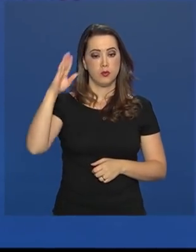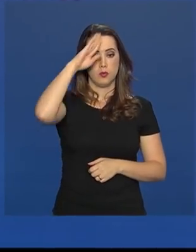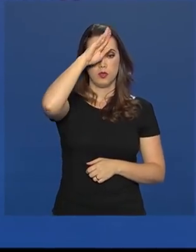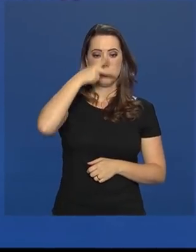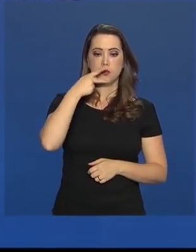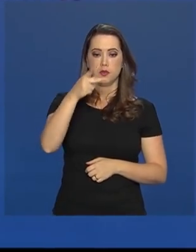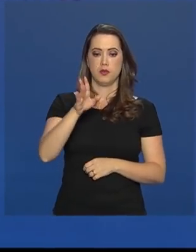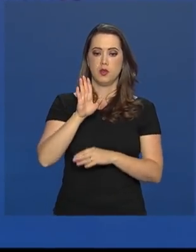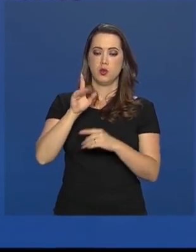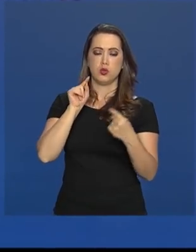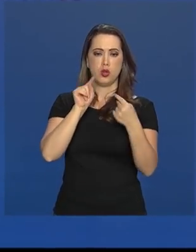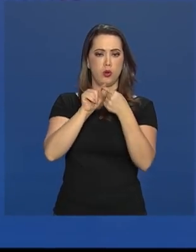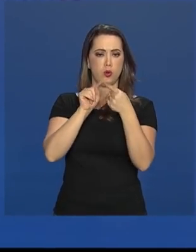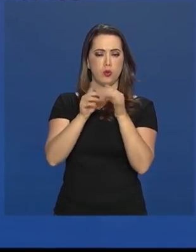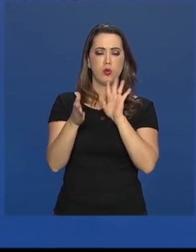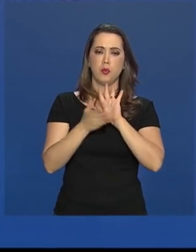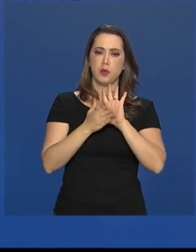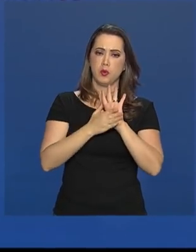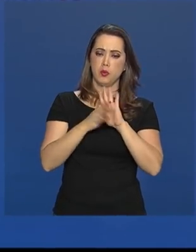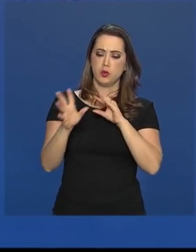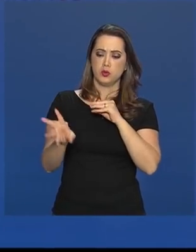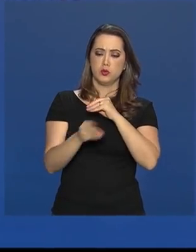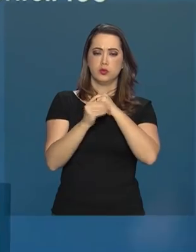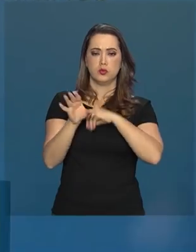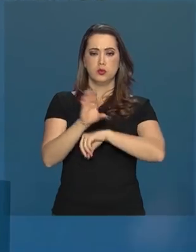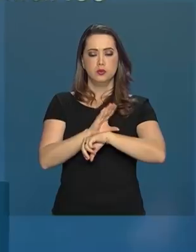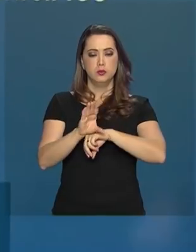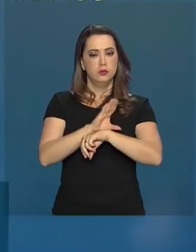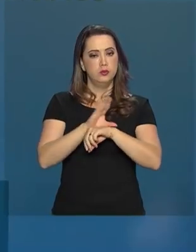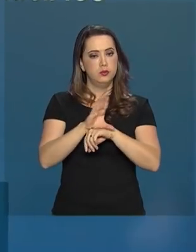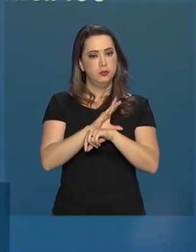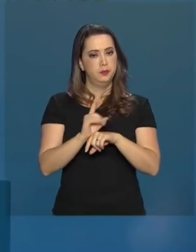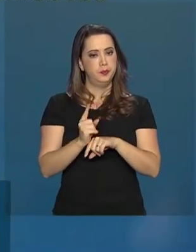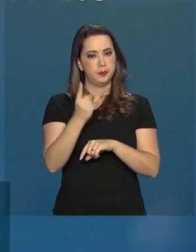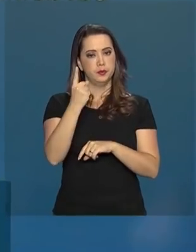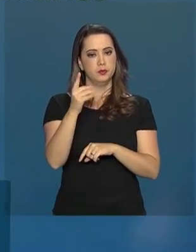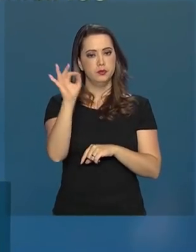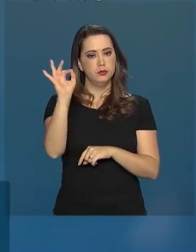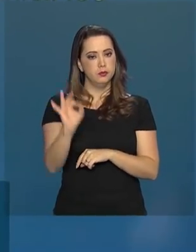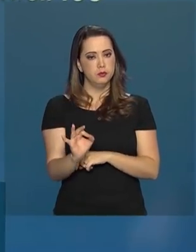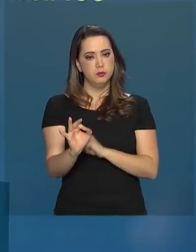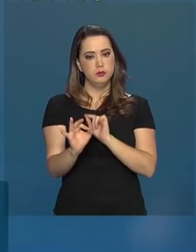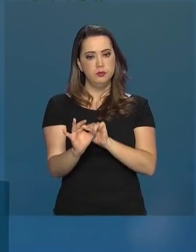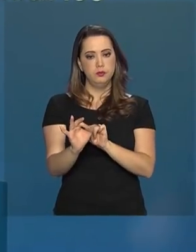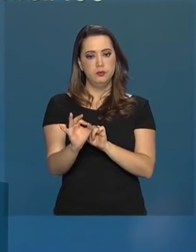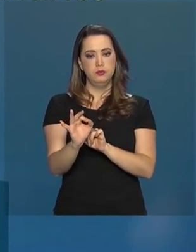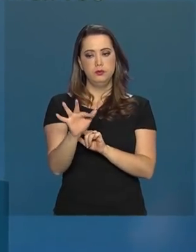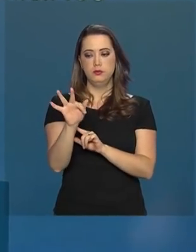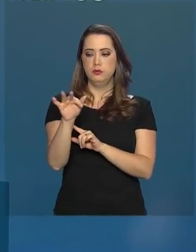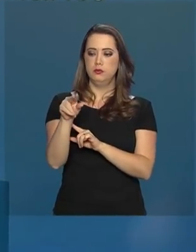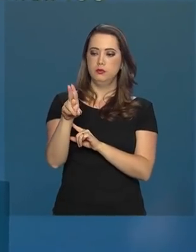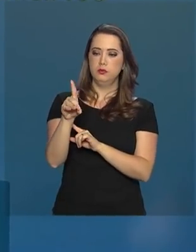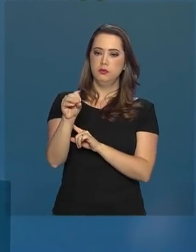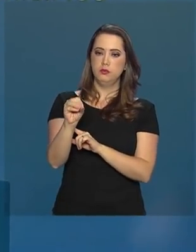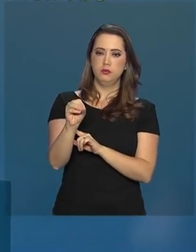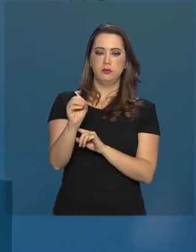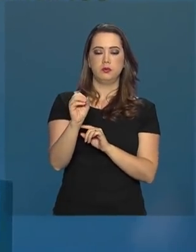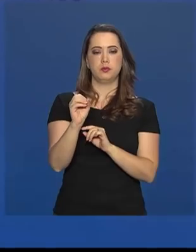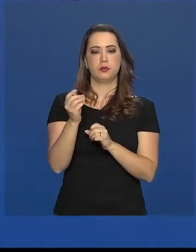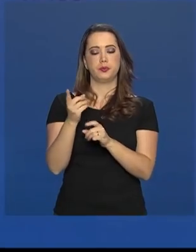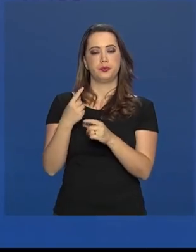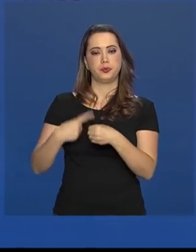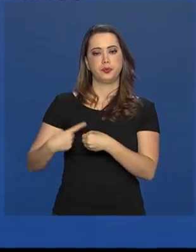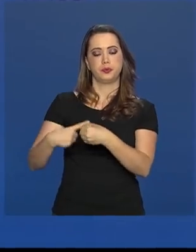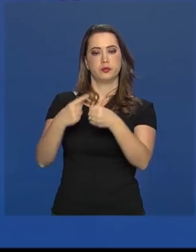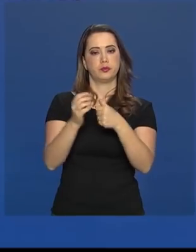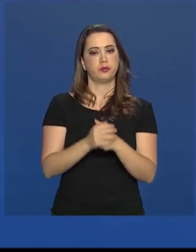também declarou apoio à proposta de emenda à Constituição que acrescenta um ponto percentual ao fundo de participação dos municípios.